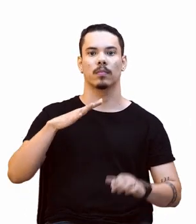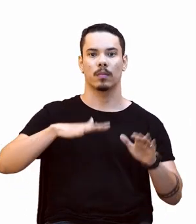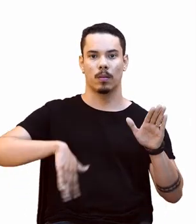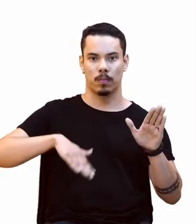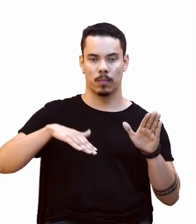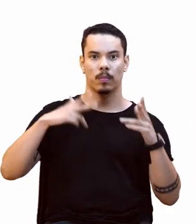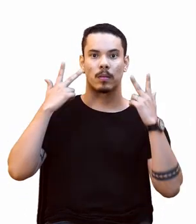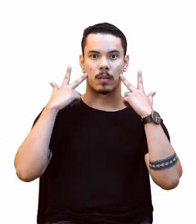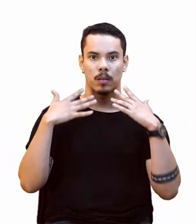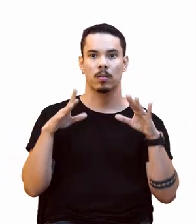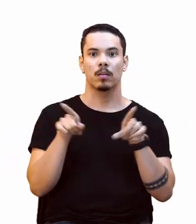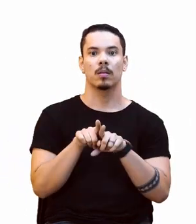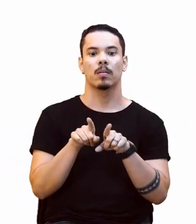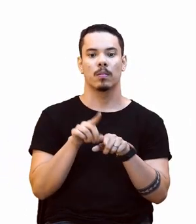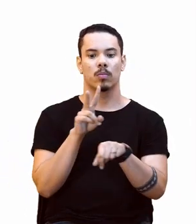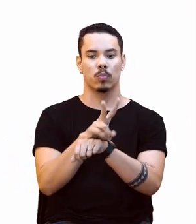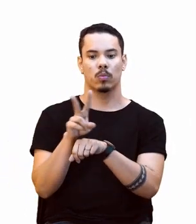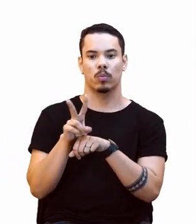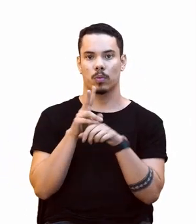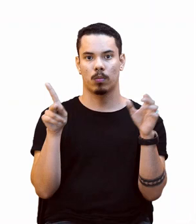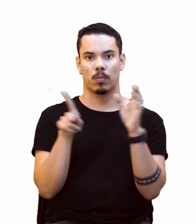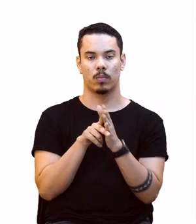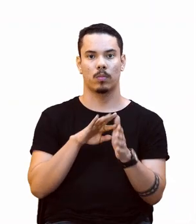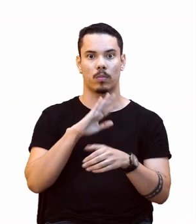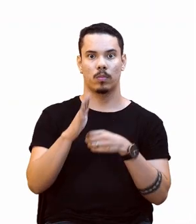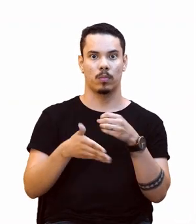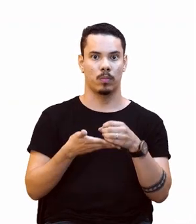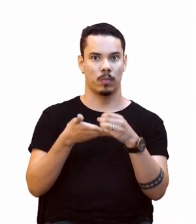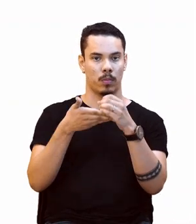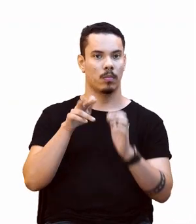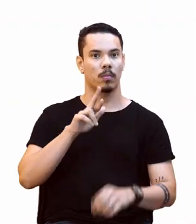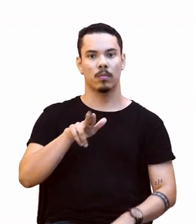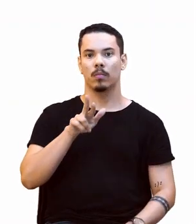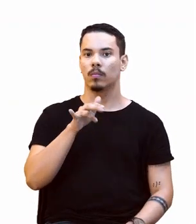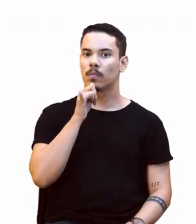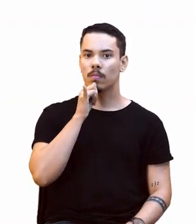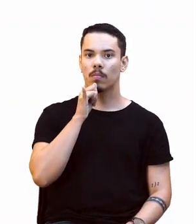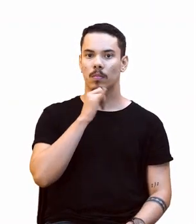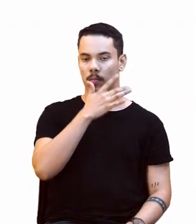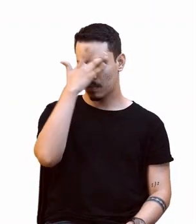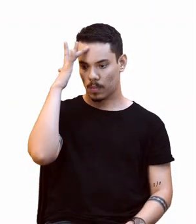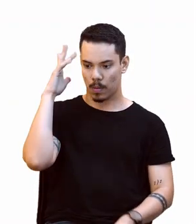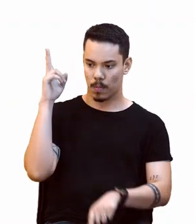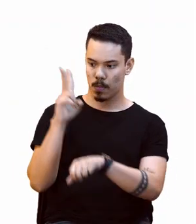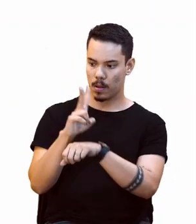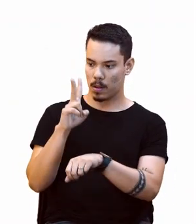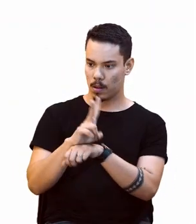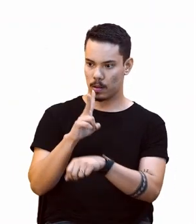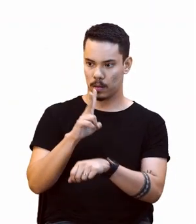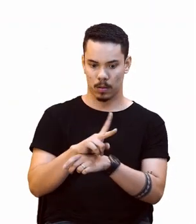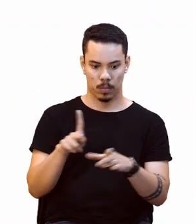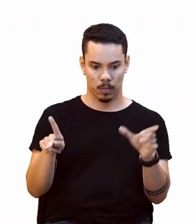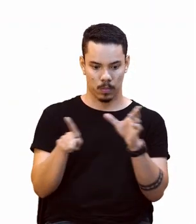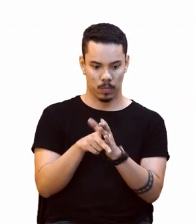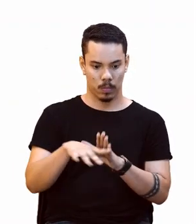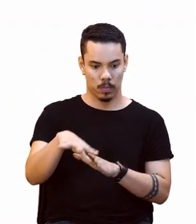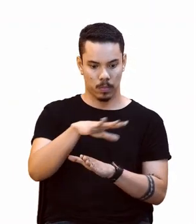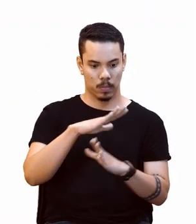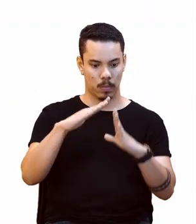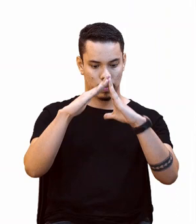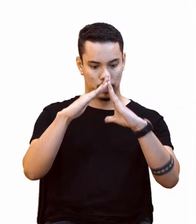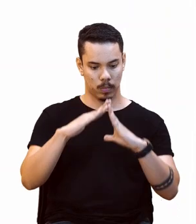E as unidades de conservação de uso sustentável. Aquelas que vocês preservam, né? Bastante parte, os moradores ali